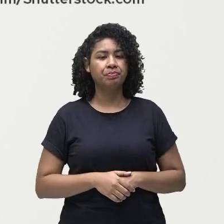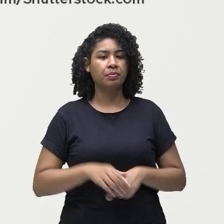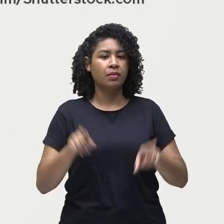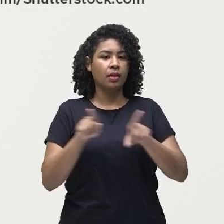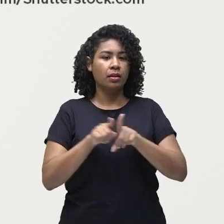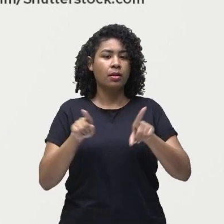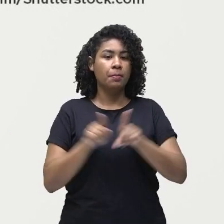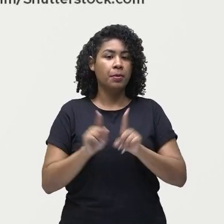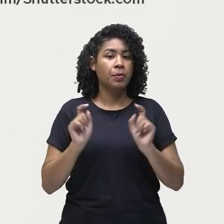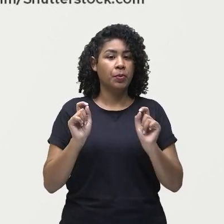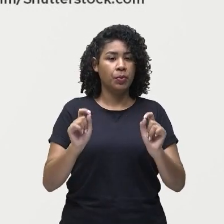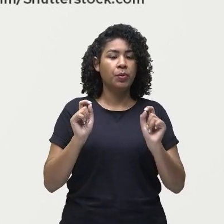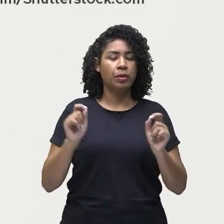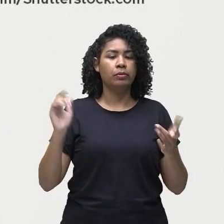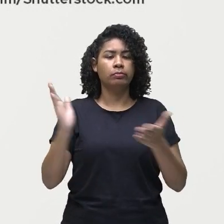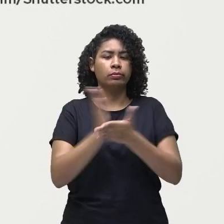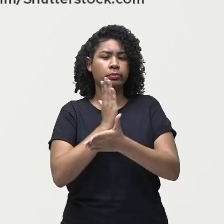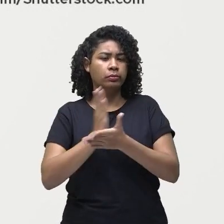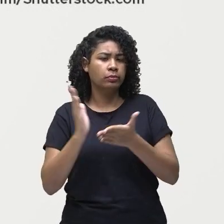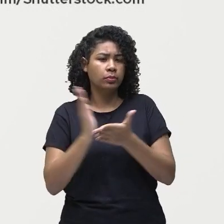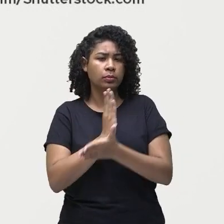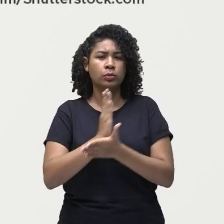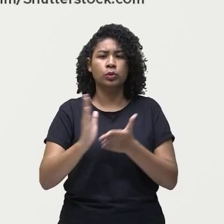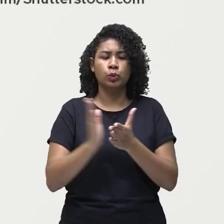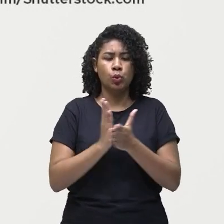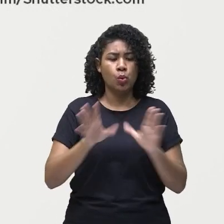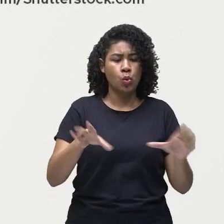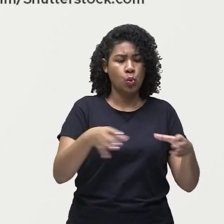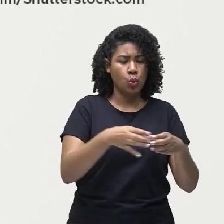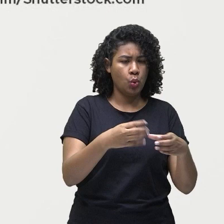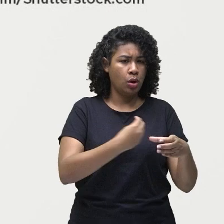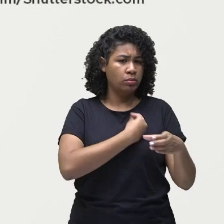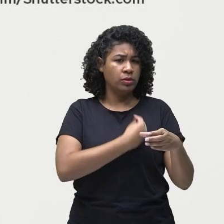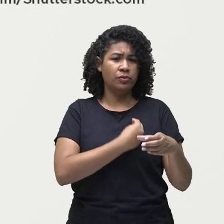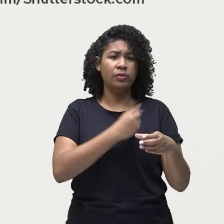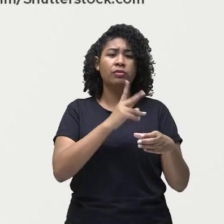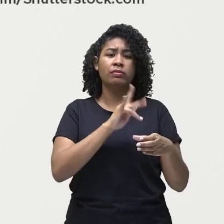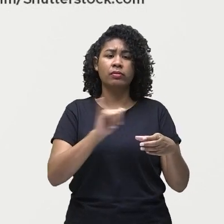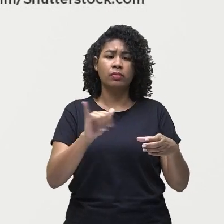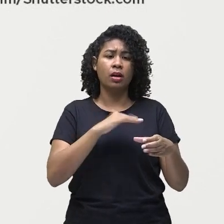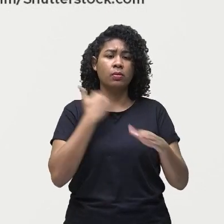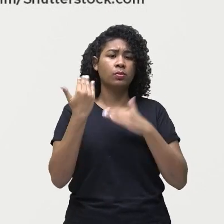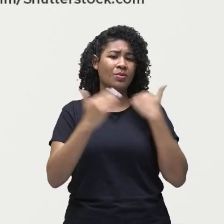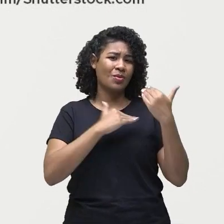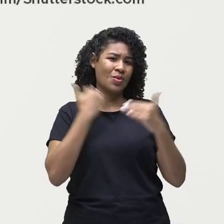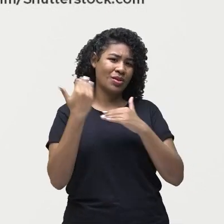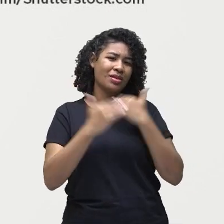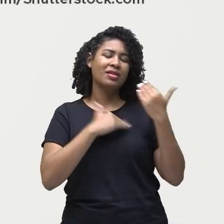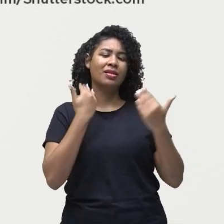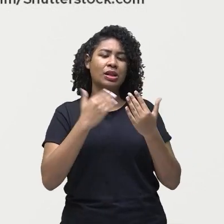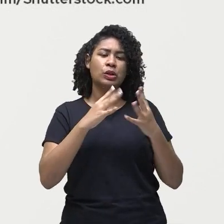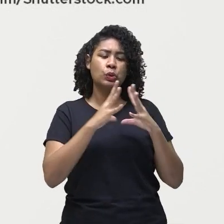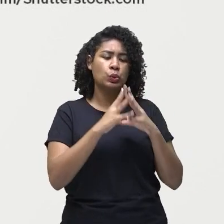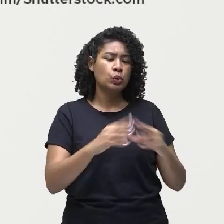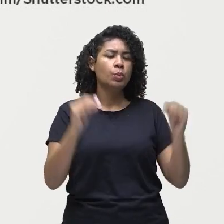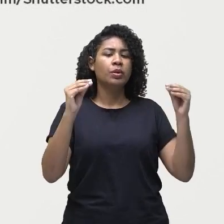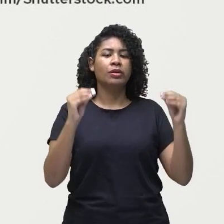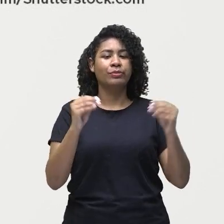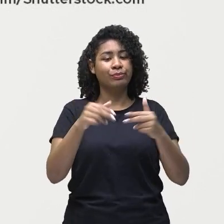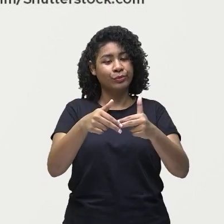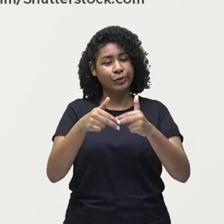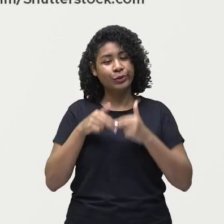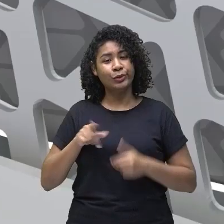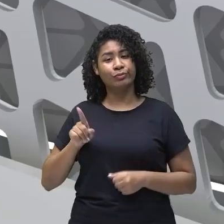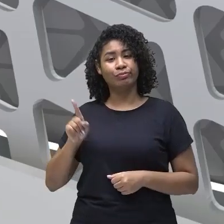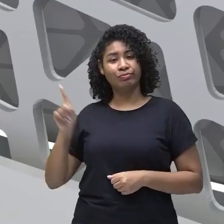extinção de espécies várias espécies irão sumir por conta desses desequilíbrios e desses